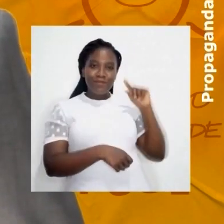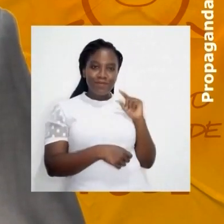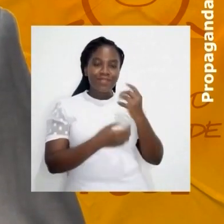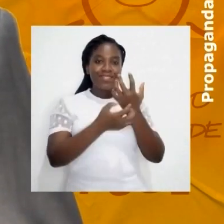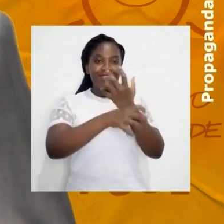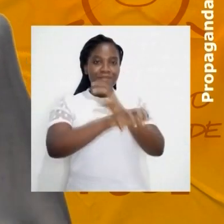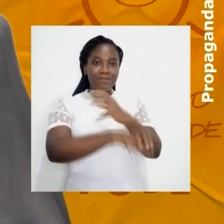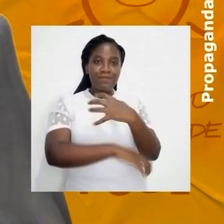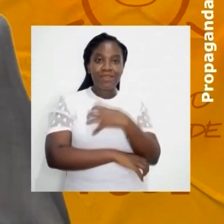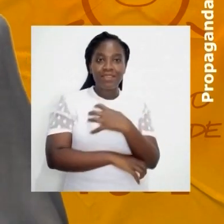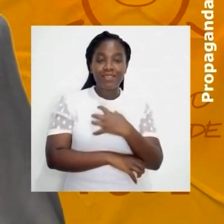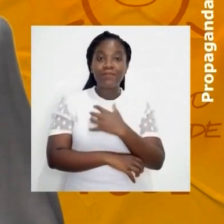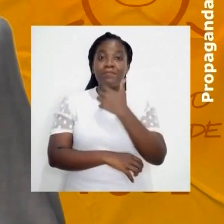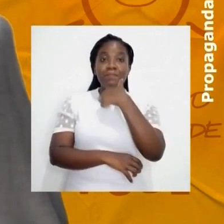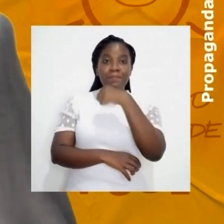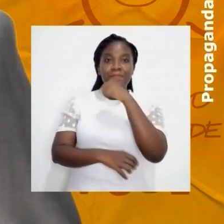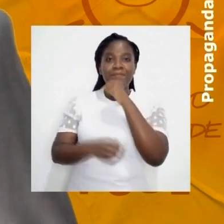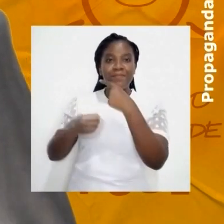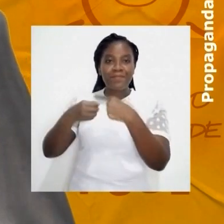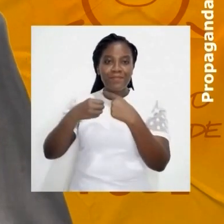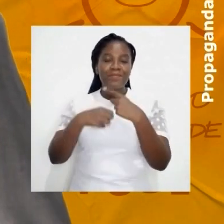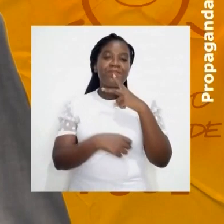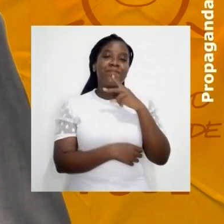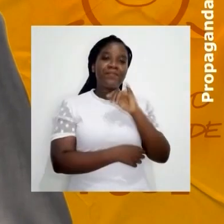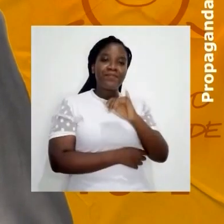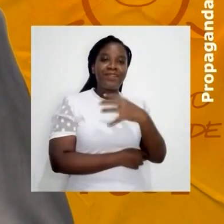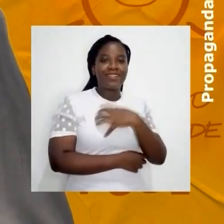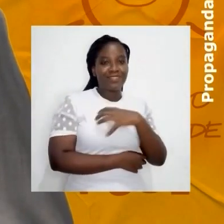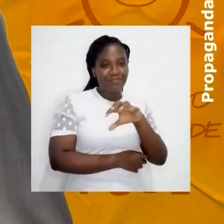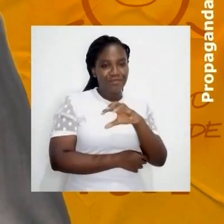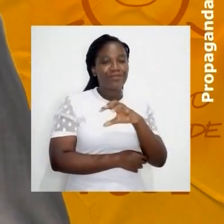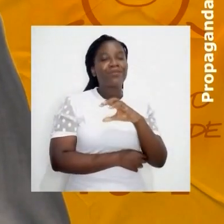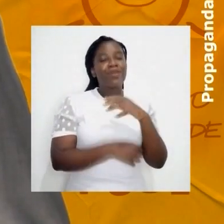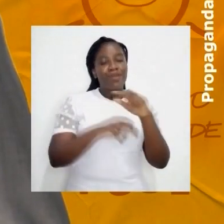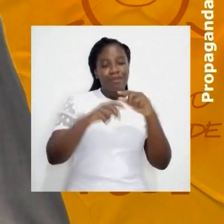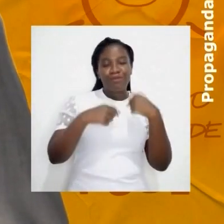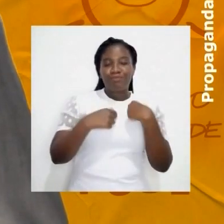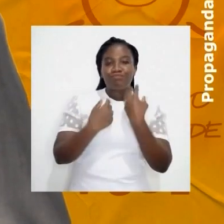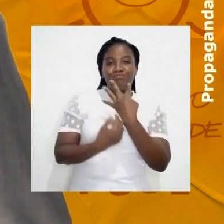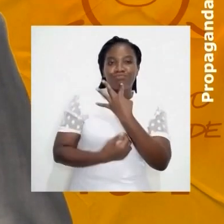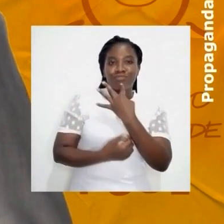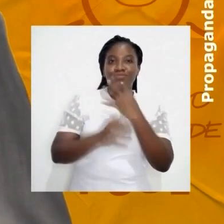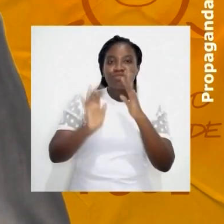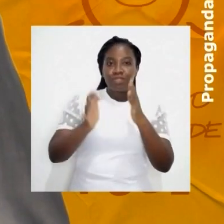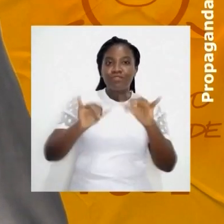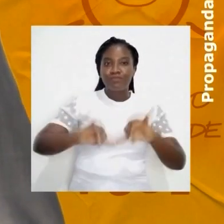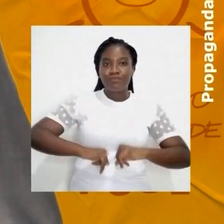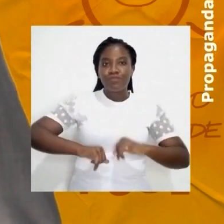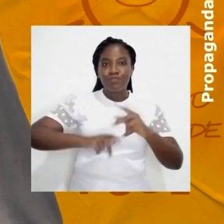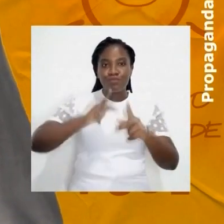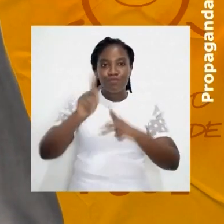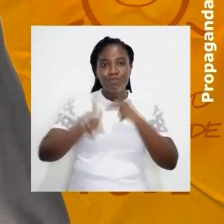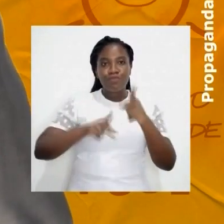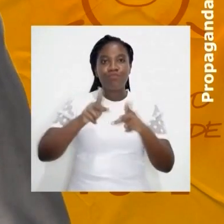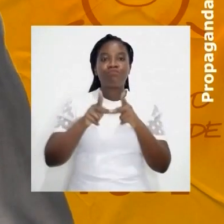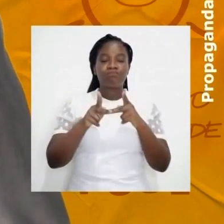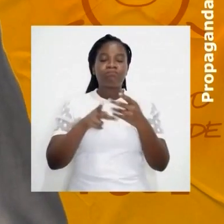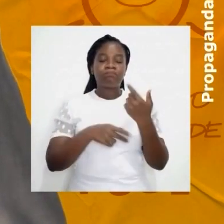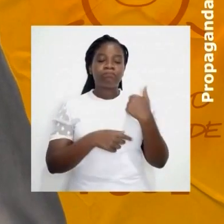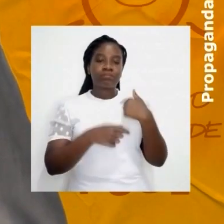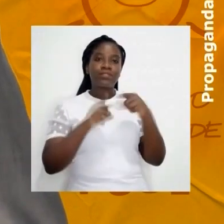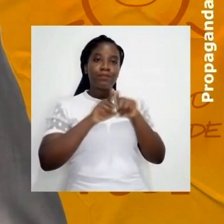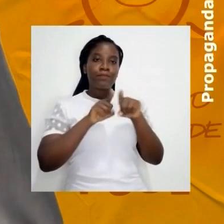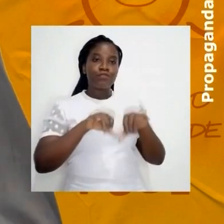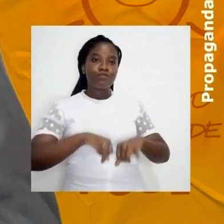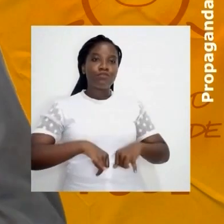sertão da Bahia Sou filho de uma mulher do interior E um homem da capital Conheço as dores do nosso povo Precisei enfrentar boa parte